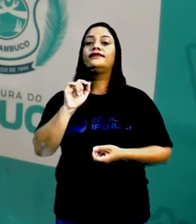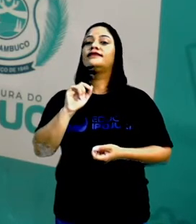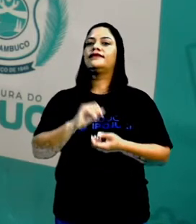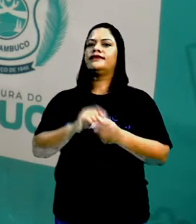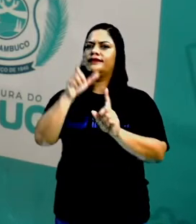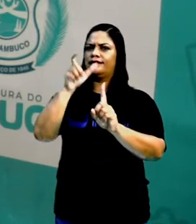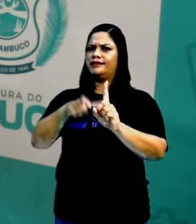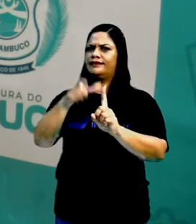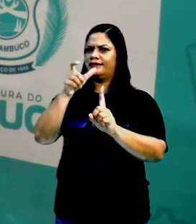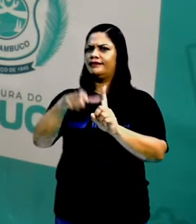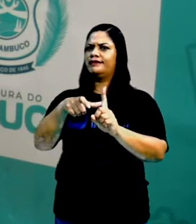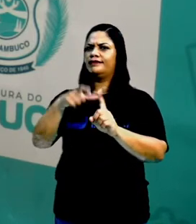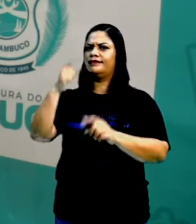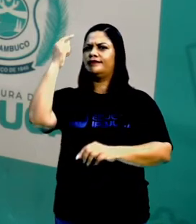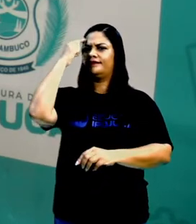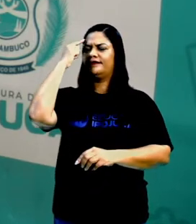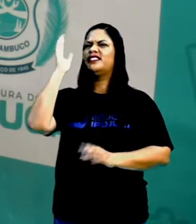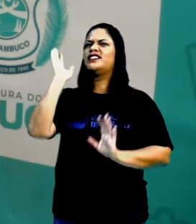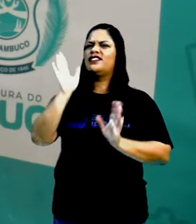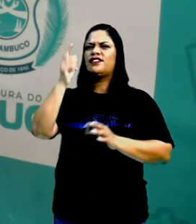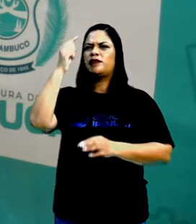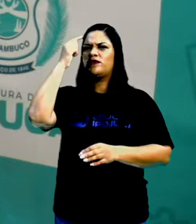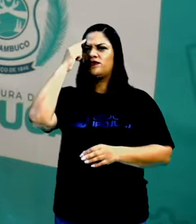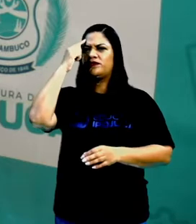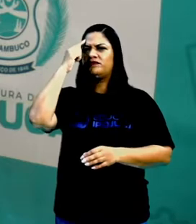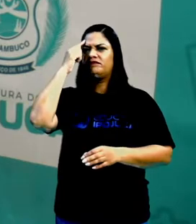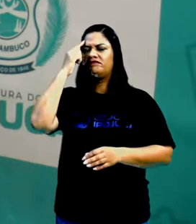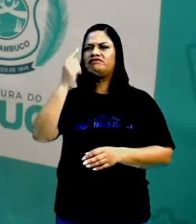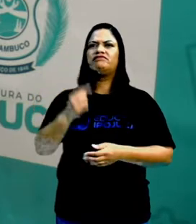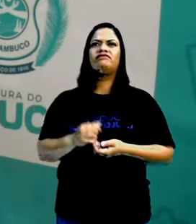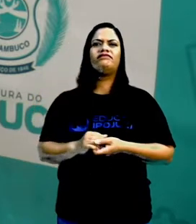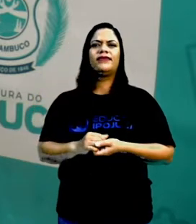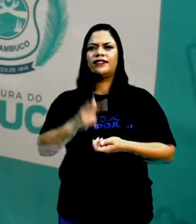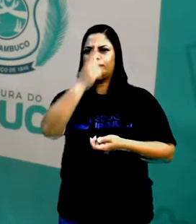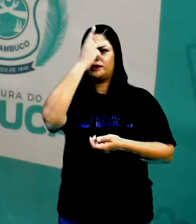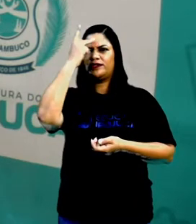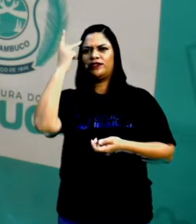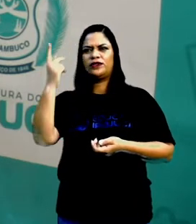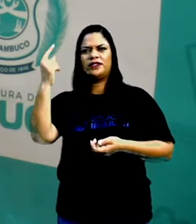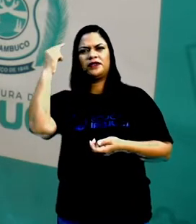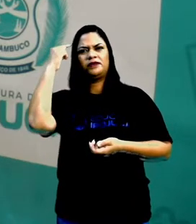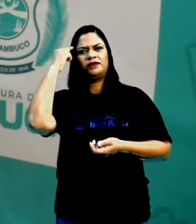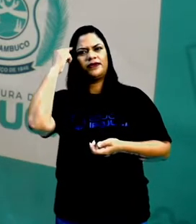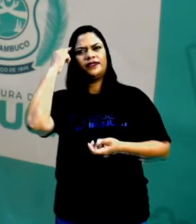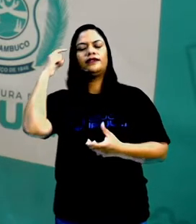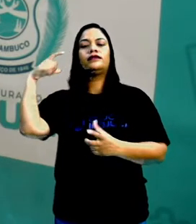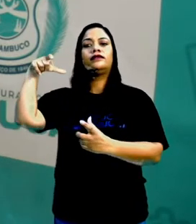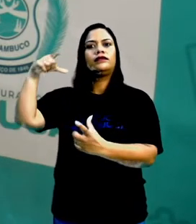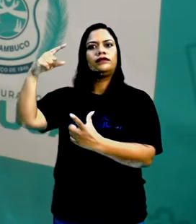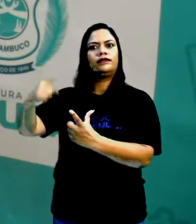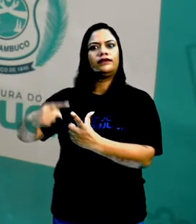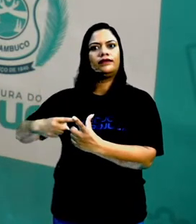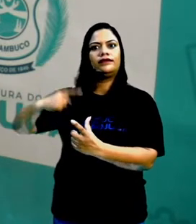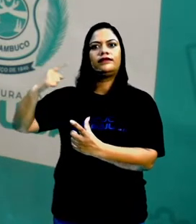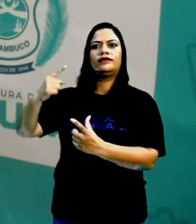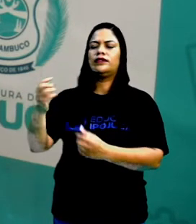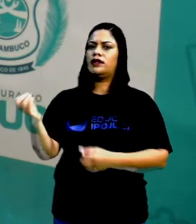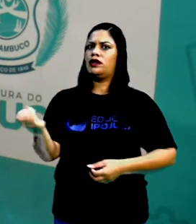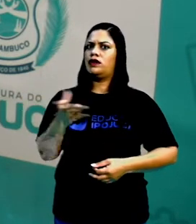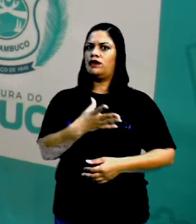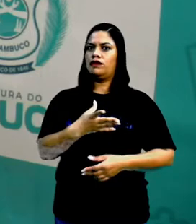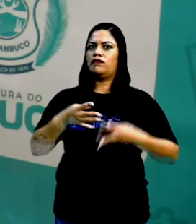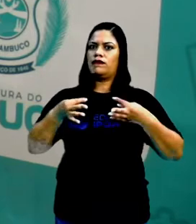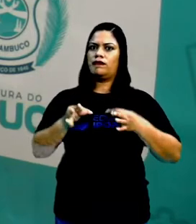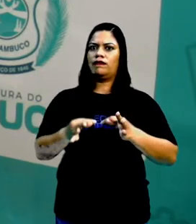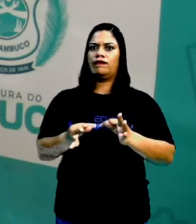pensou Se não tivessem inventado A invenção da roda Nos trouxe Novas tecnologias Já